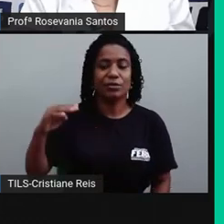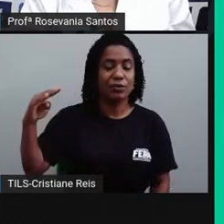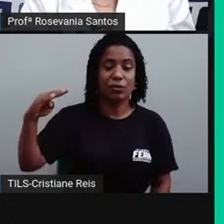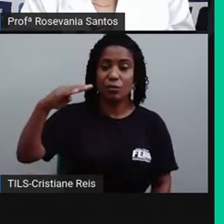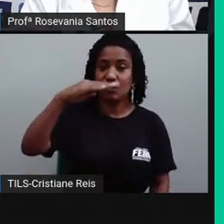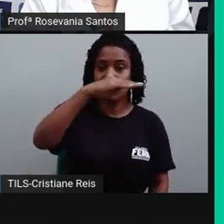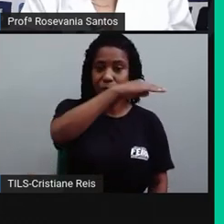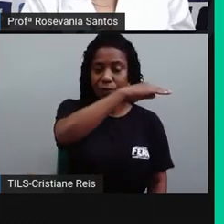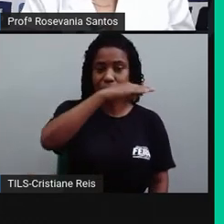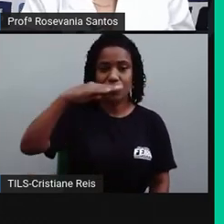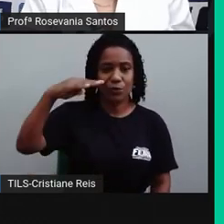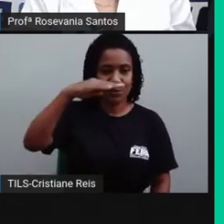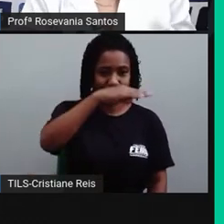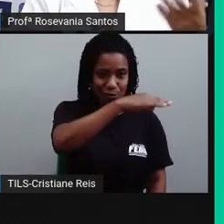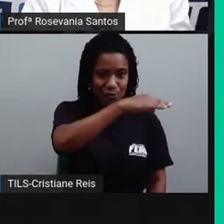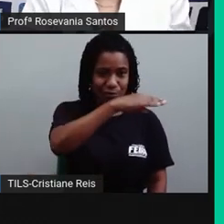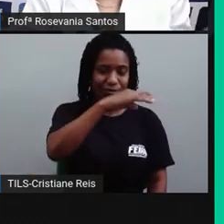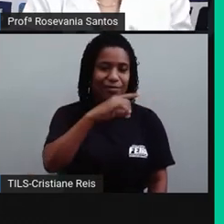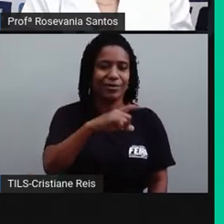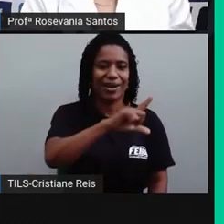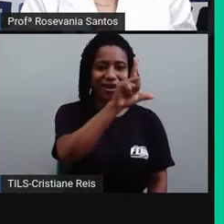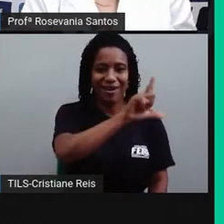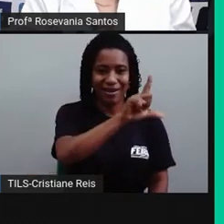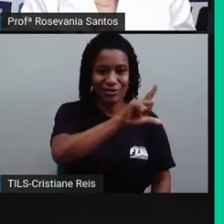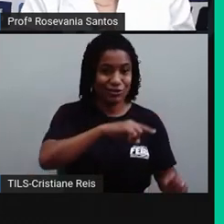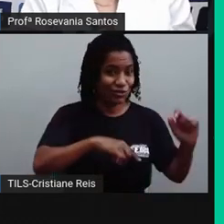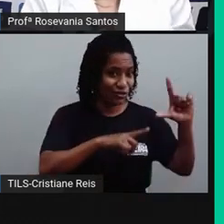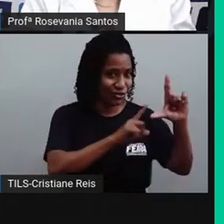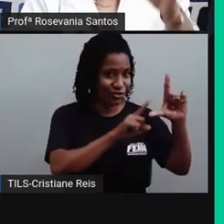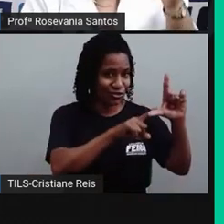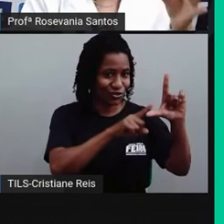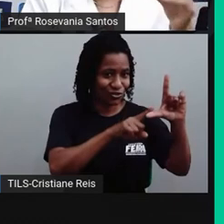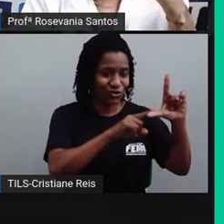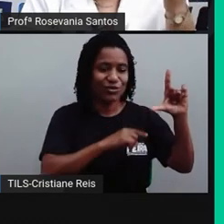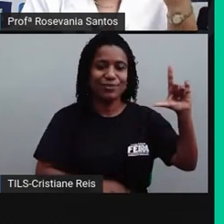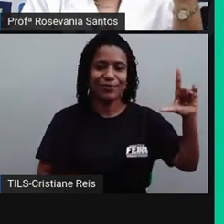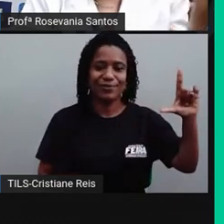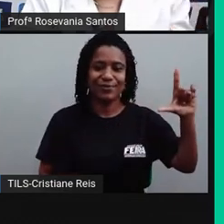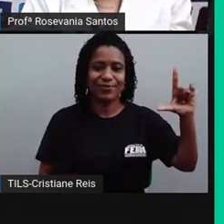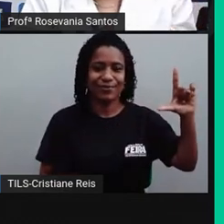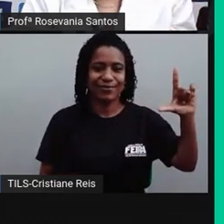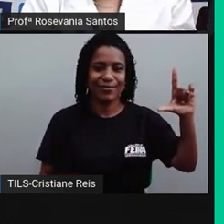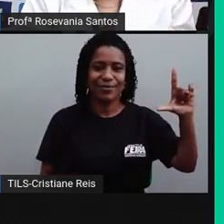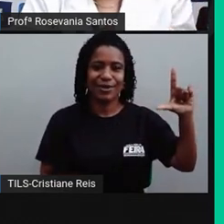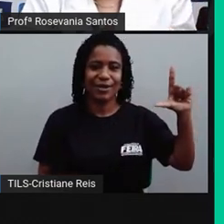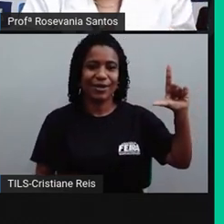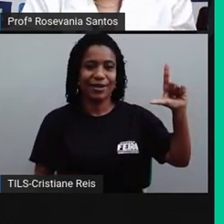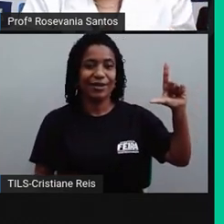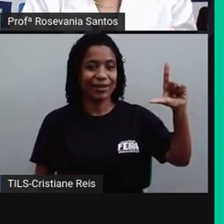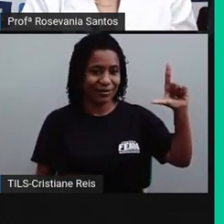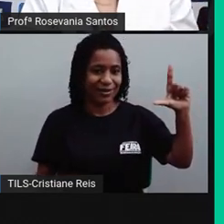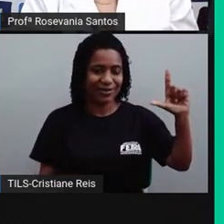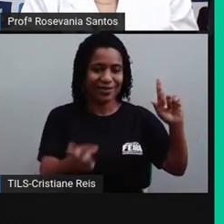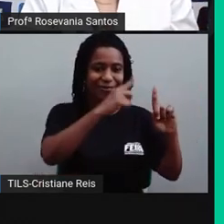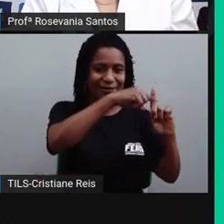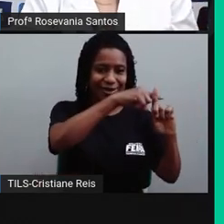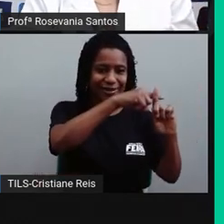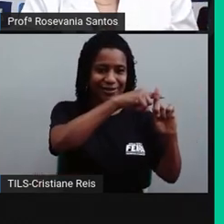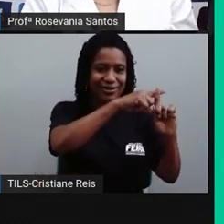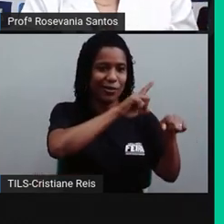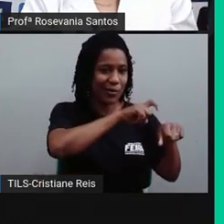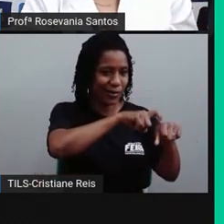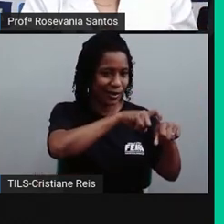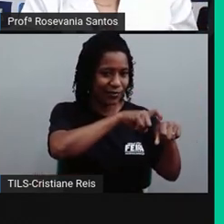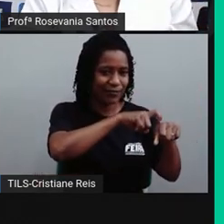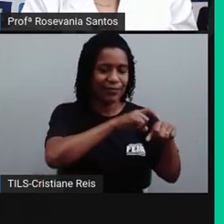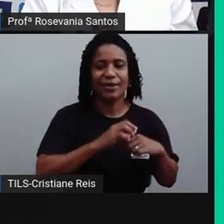sentido, no sentido leste, eu vou aumentar de um em uma hora cada fuso desse. À medida que